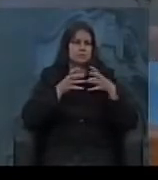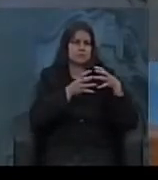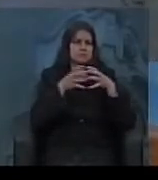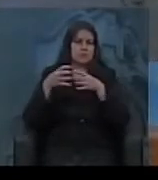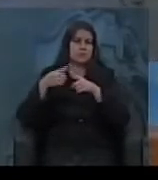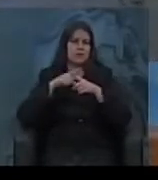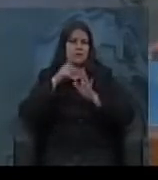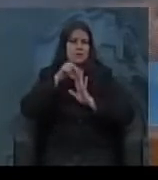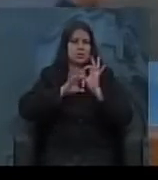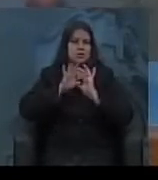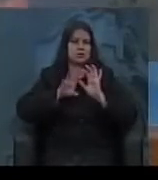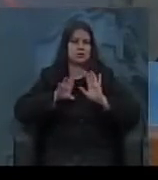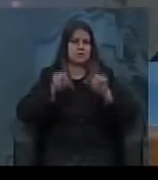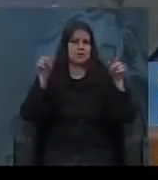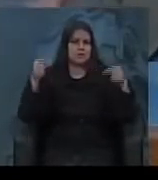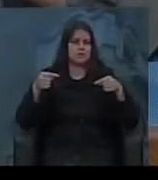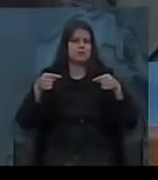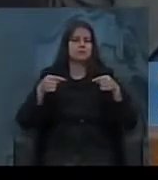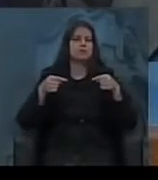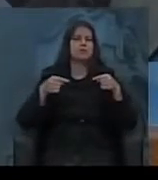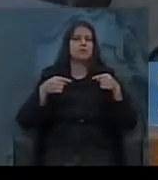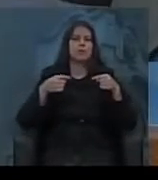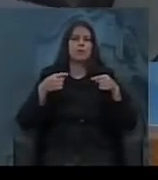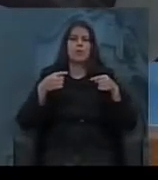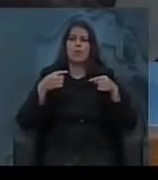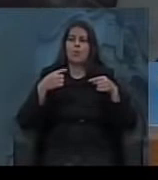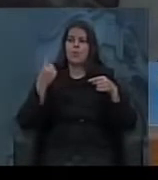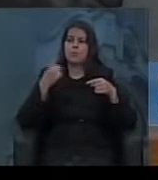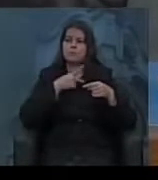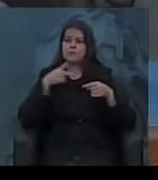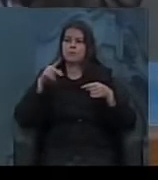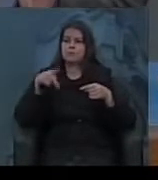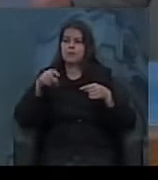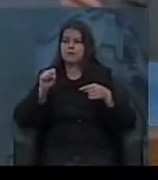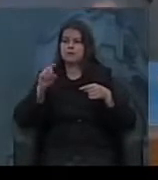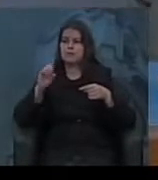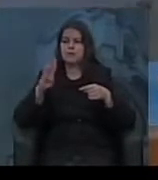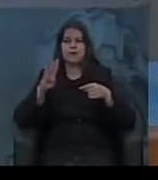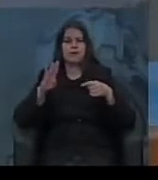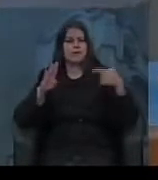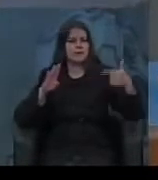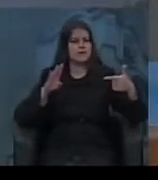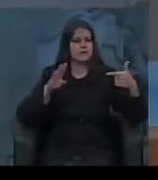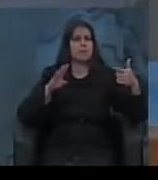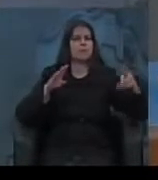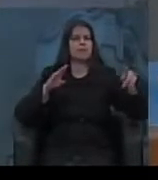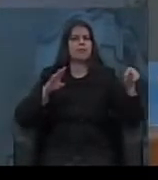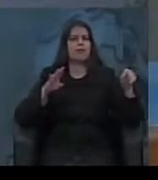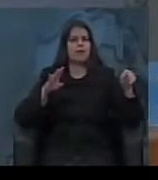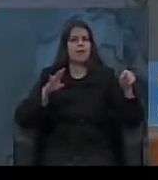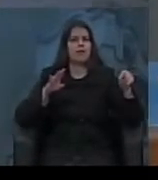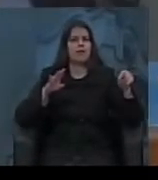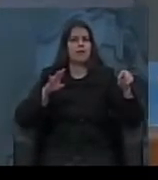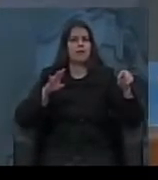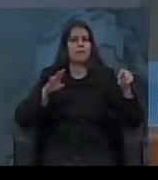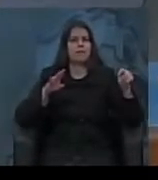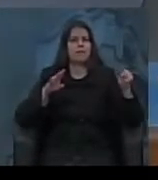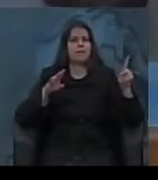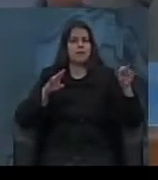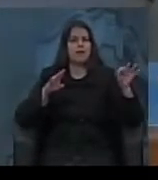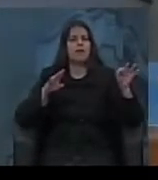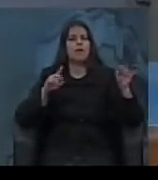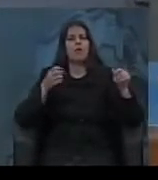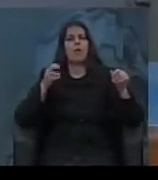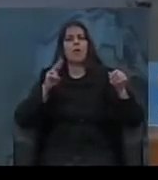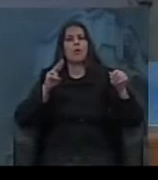porque tem projetos diferentes um pouco, o presidente do PSDB com o vice do PT, ou o presidente do